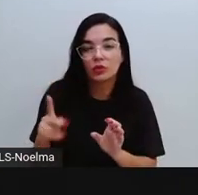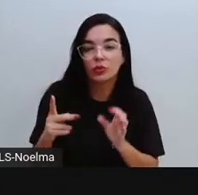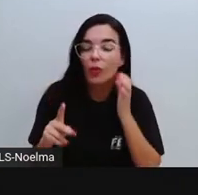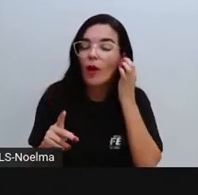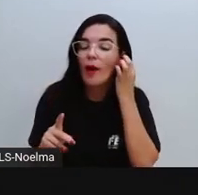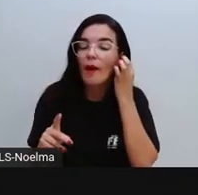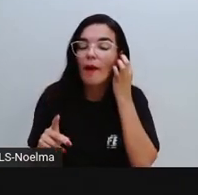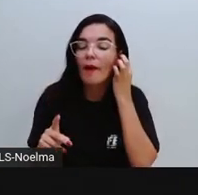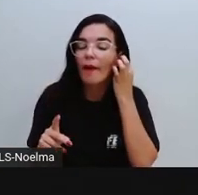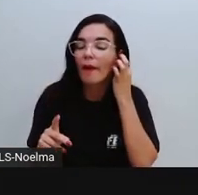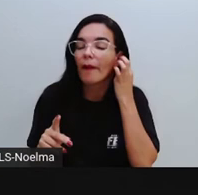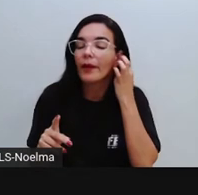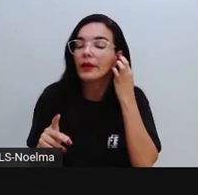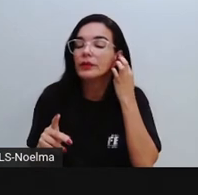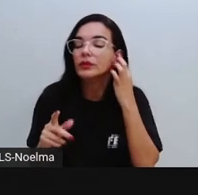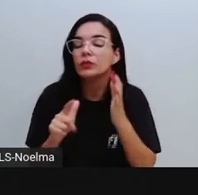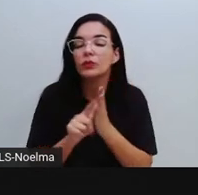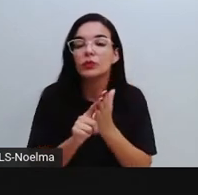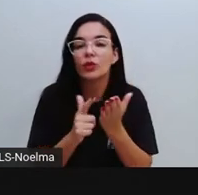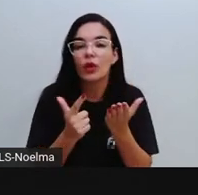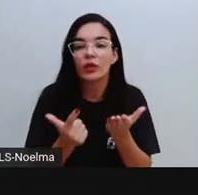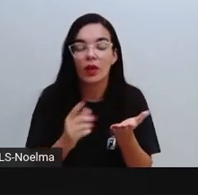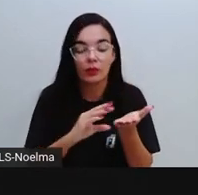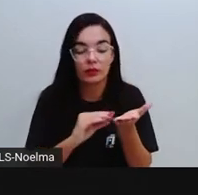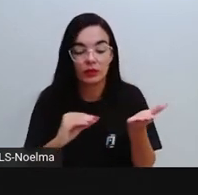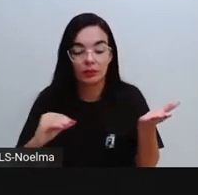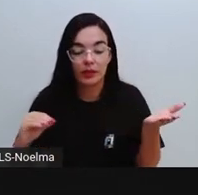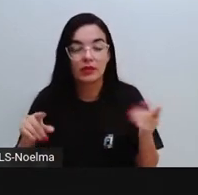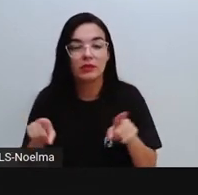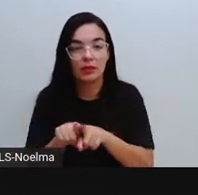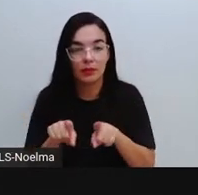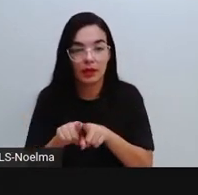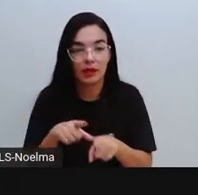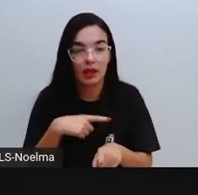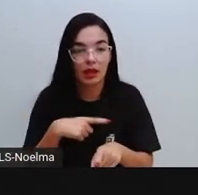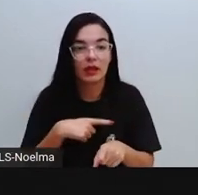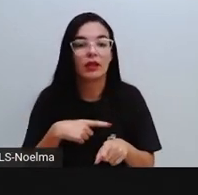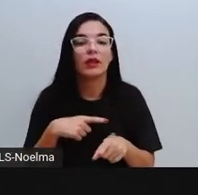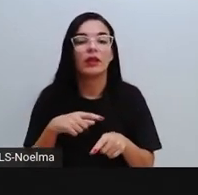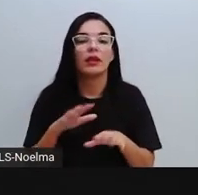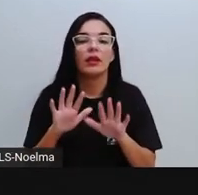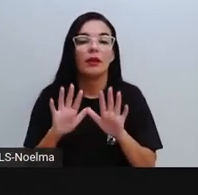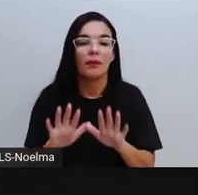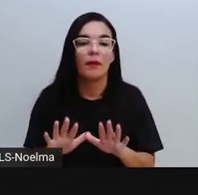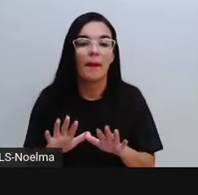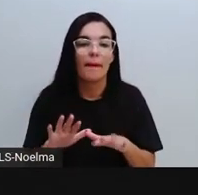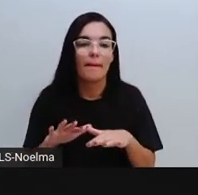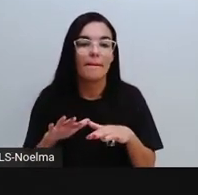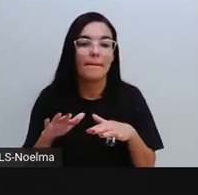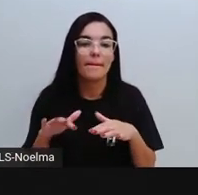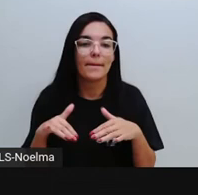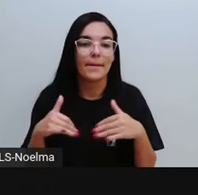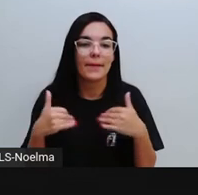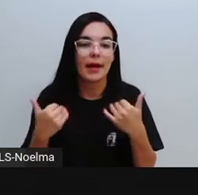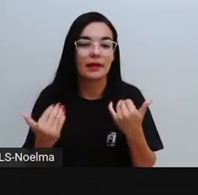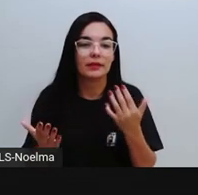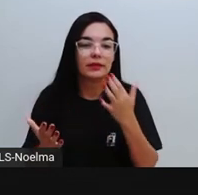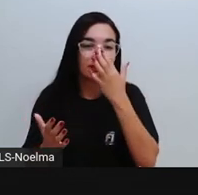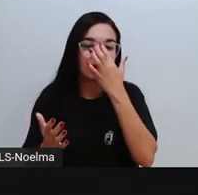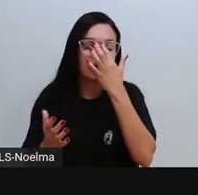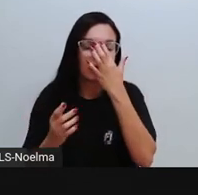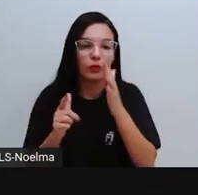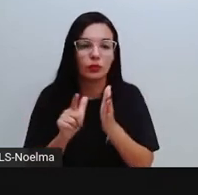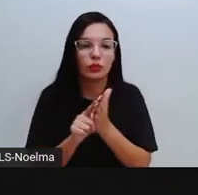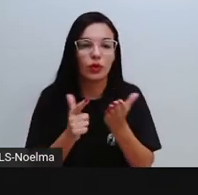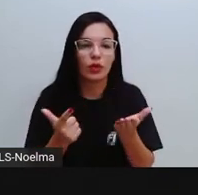jornal impresso também tem, porém, no caso do jornal digital,